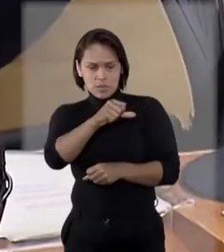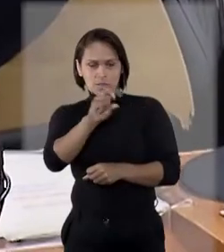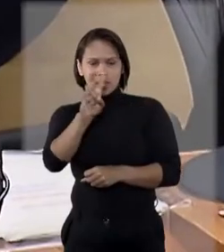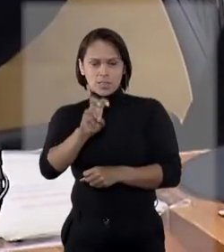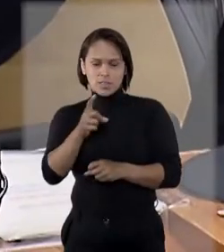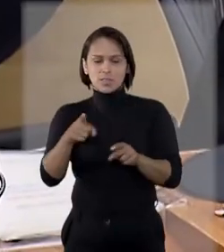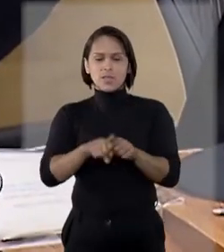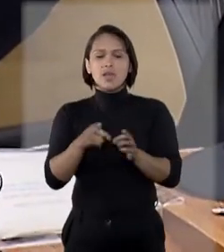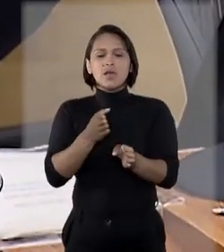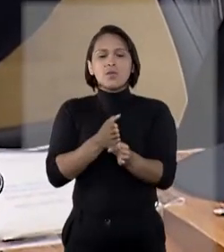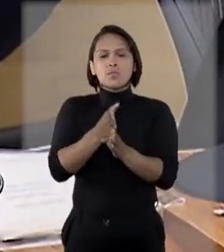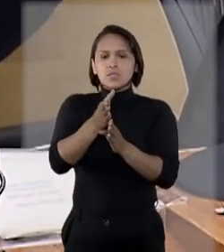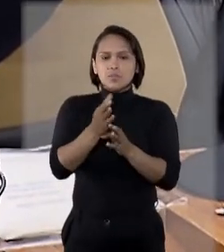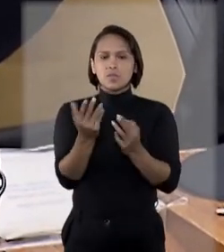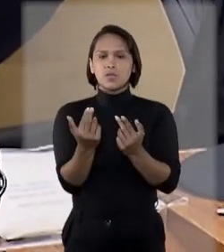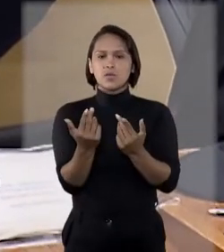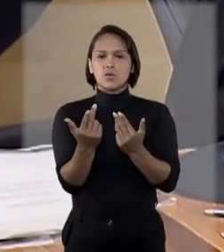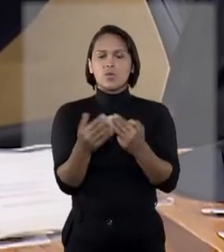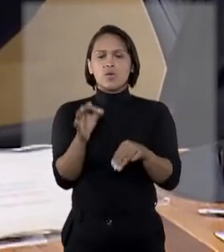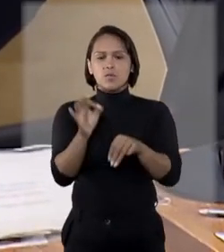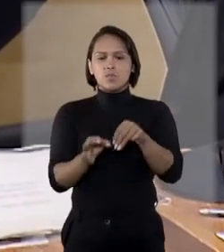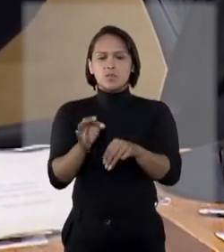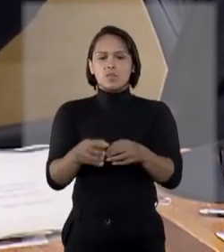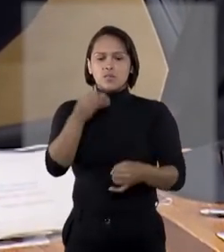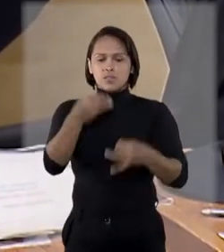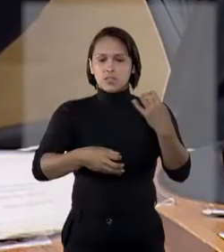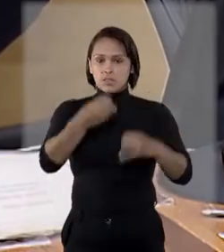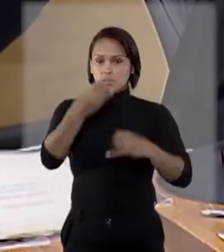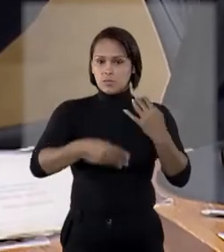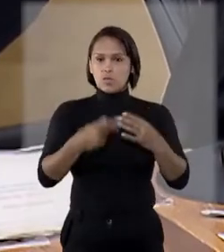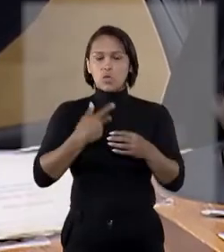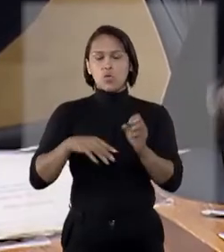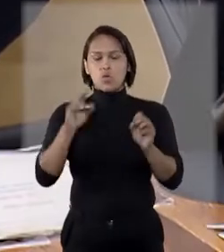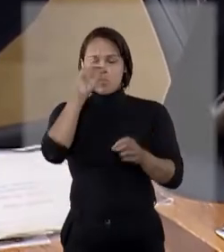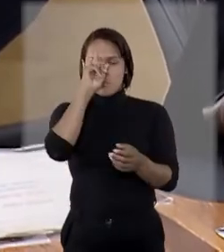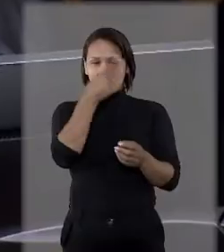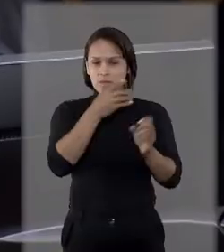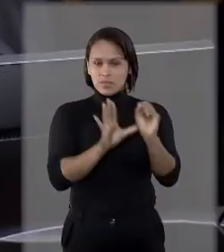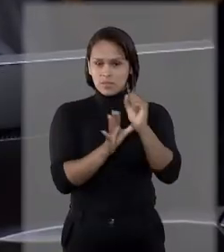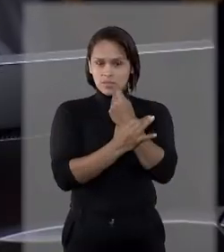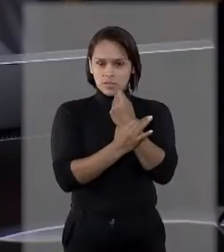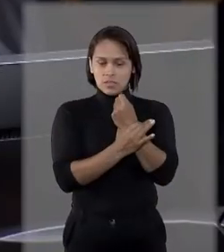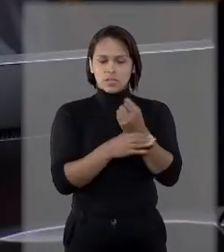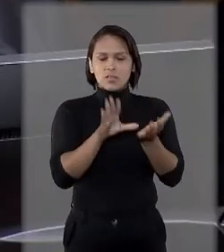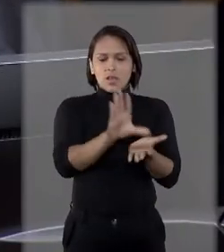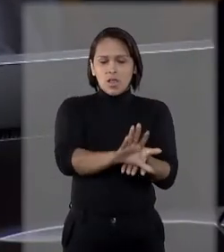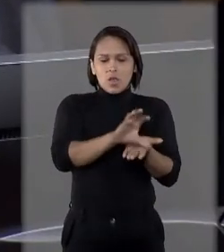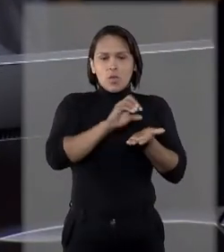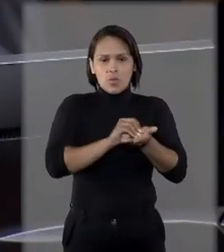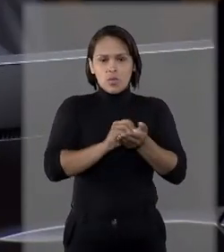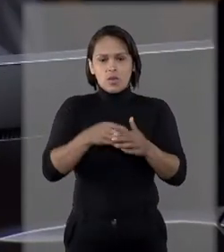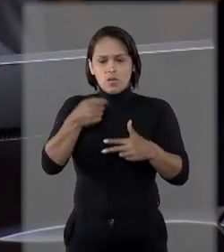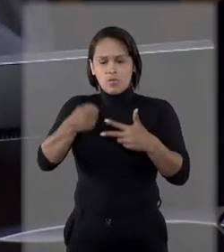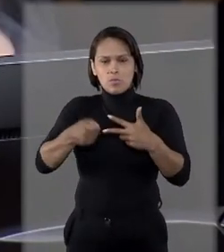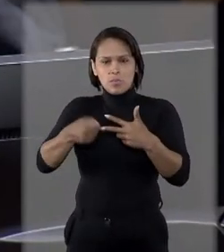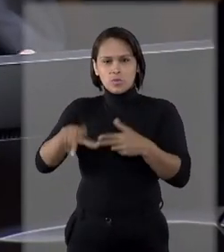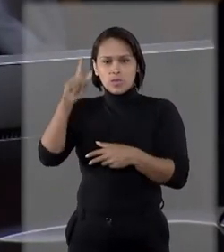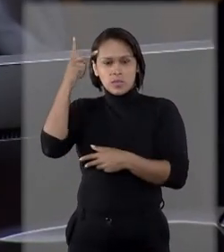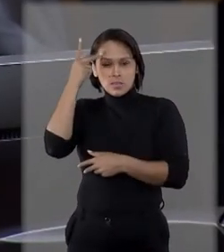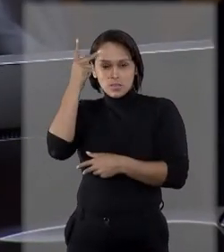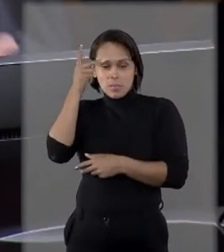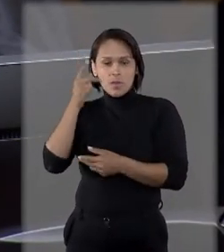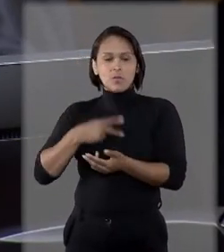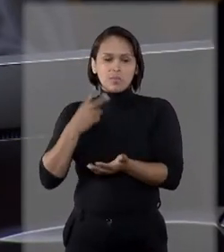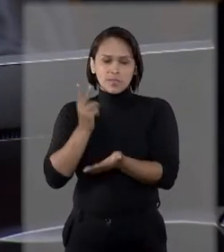Na mesma linha dos precedentes, o ministro deferiu o recurso em mandado de segurança e recolheu a competência do Poder Judiciário de São